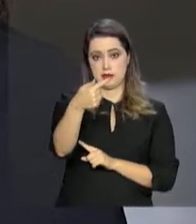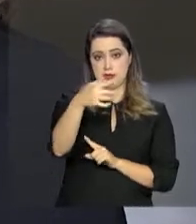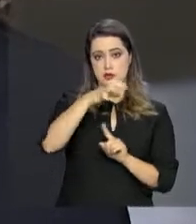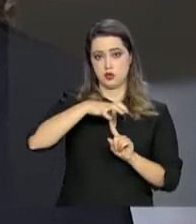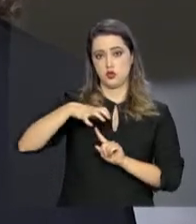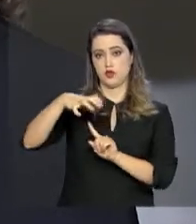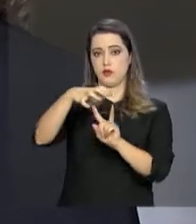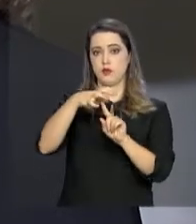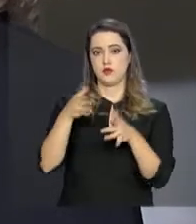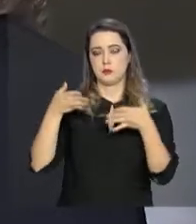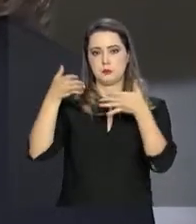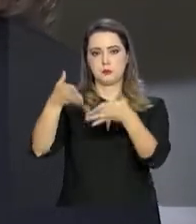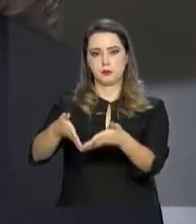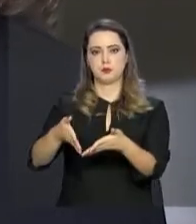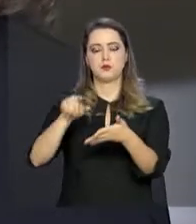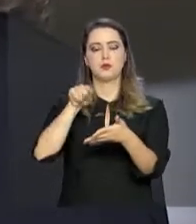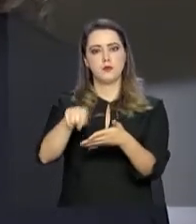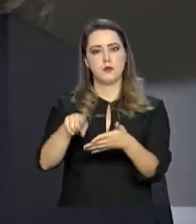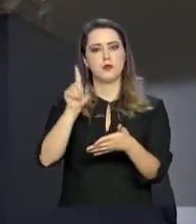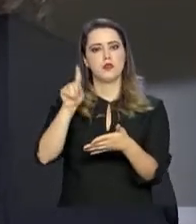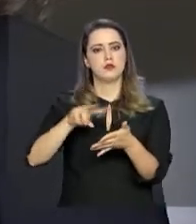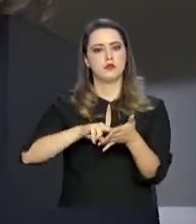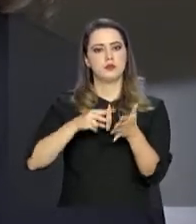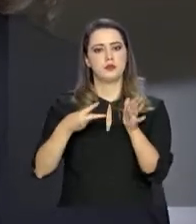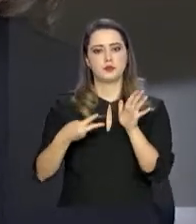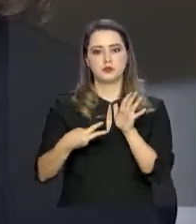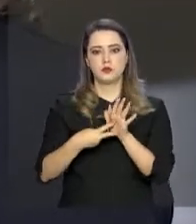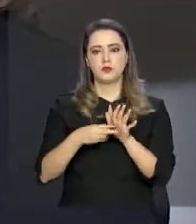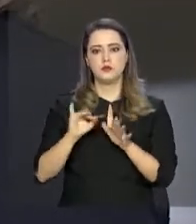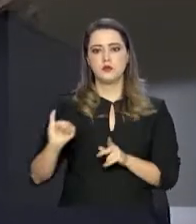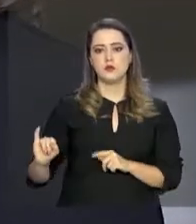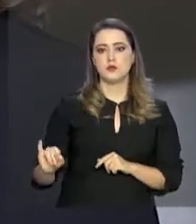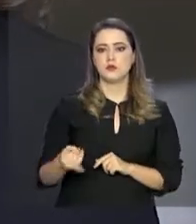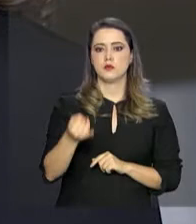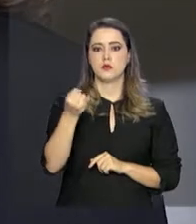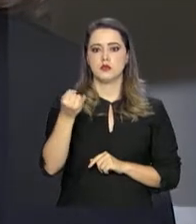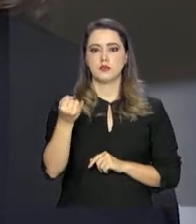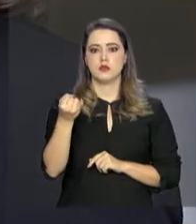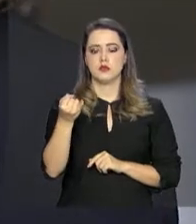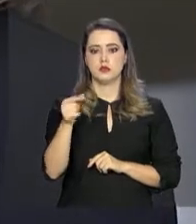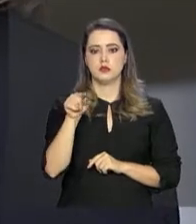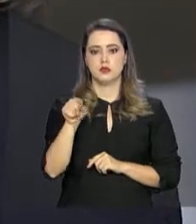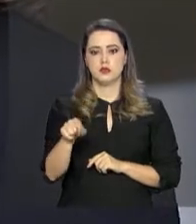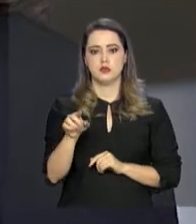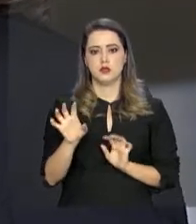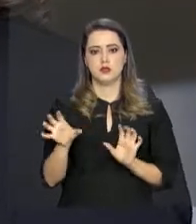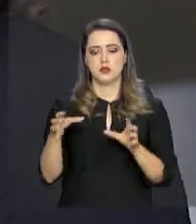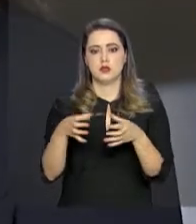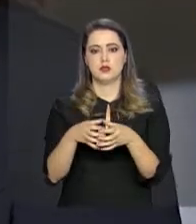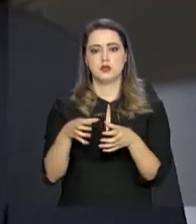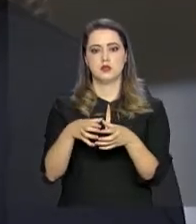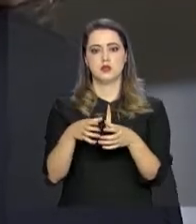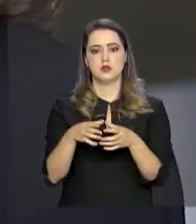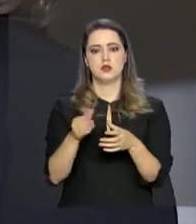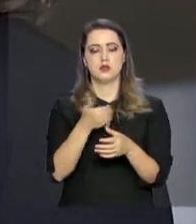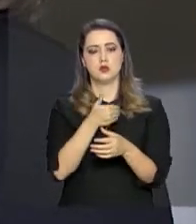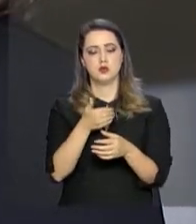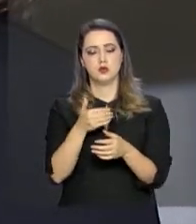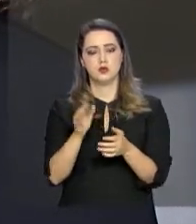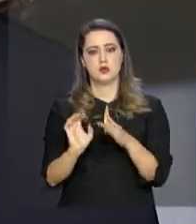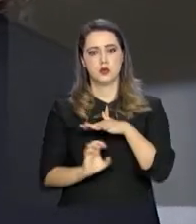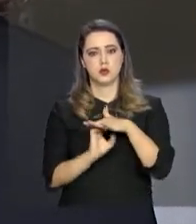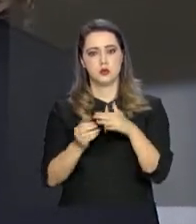participar e isso representa a oportunidade dessas entidades públicas e